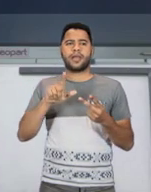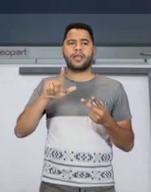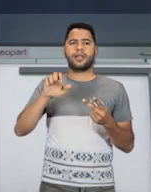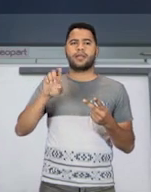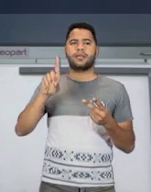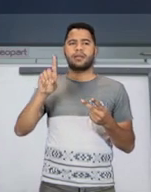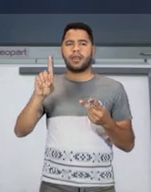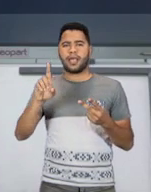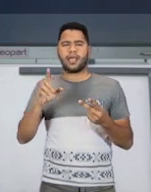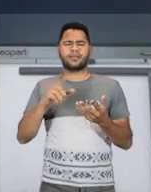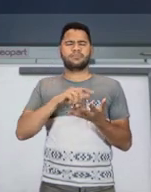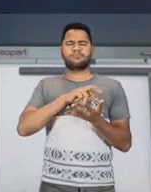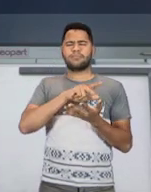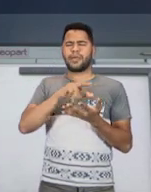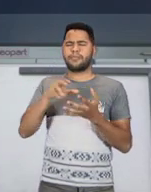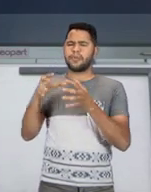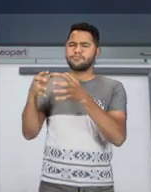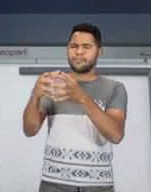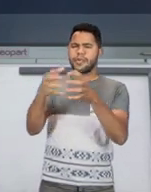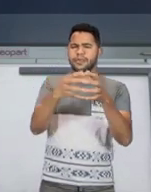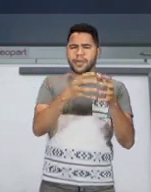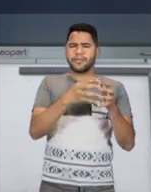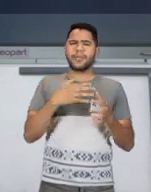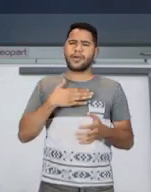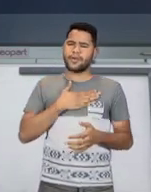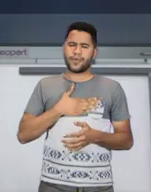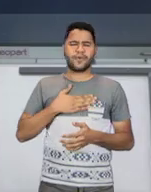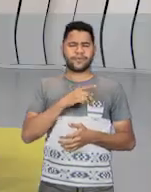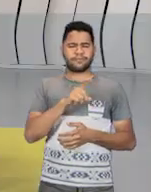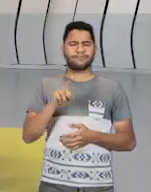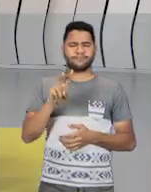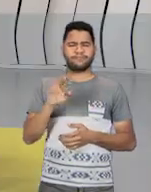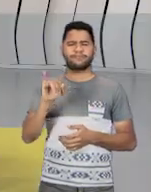diferentes bandas. Tenho certeza que vocês vão gostar.